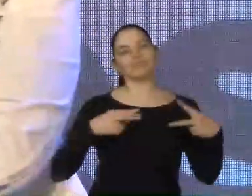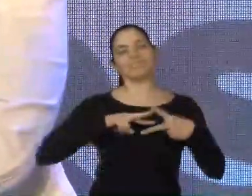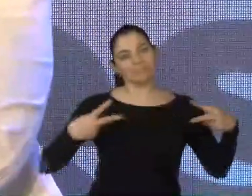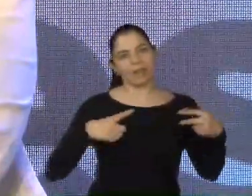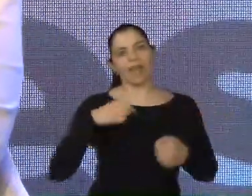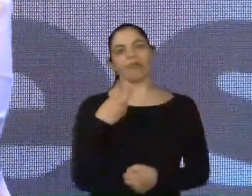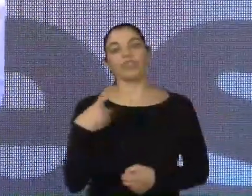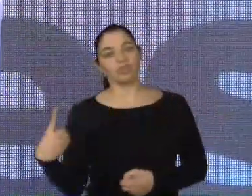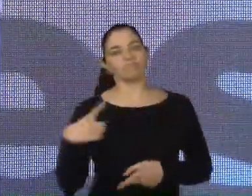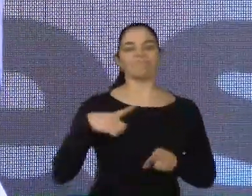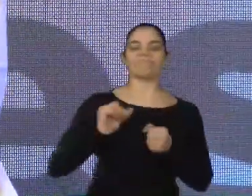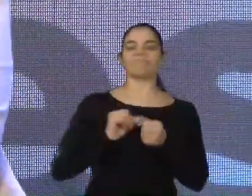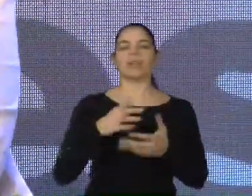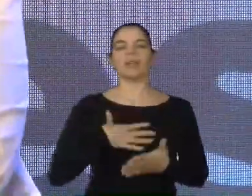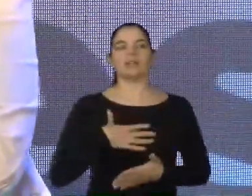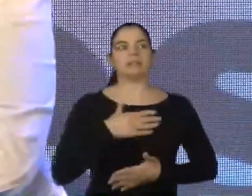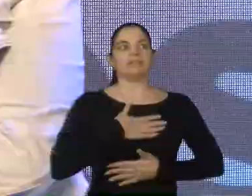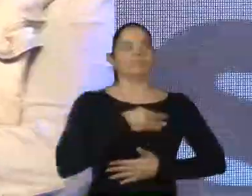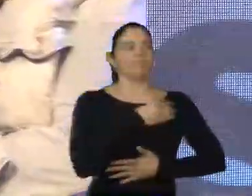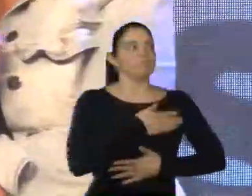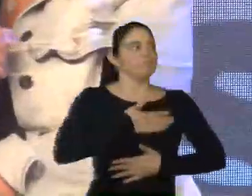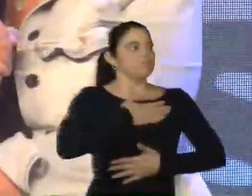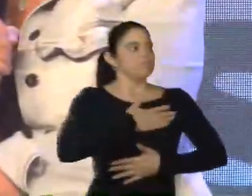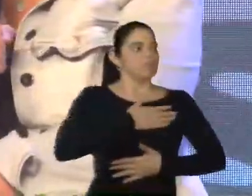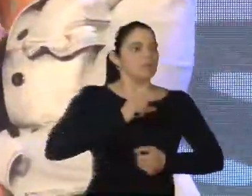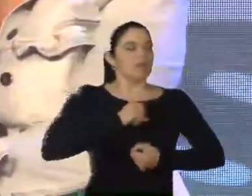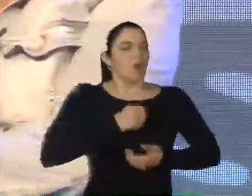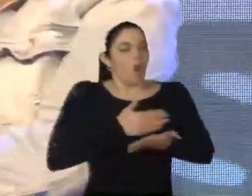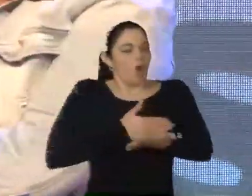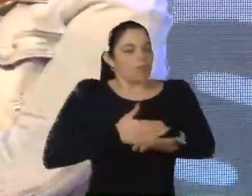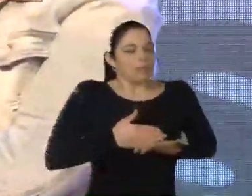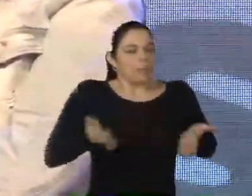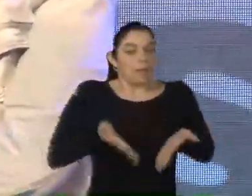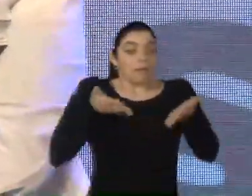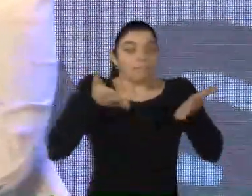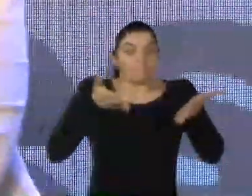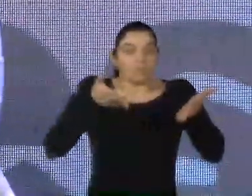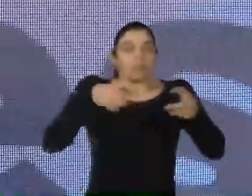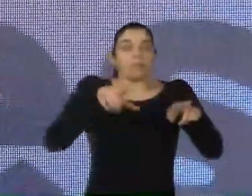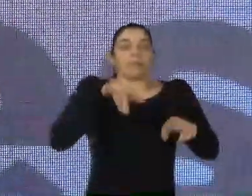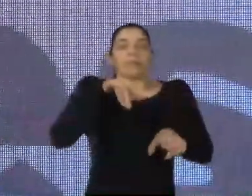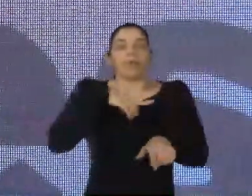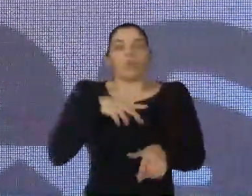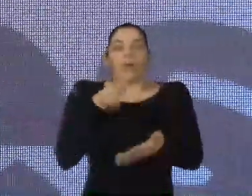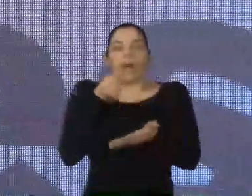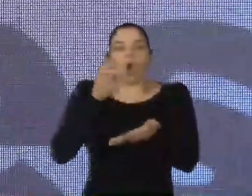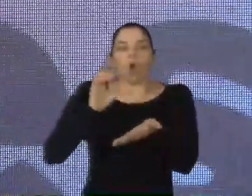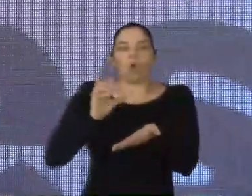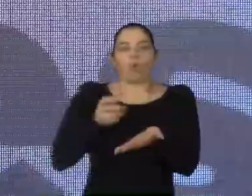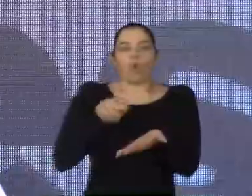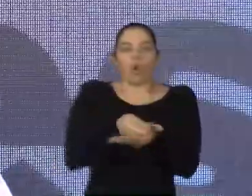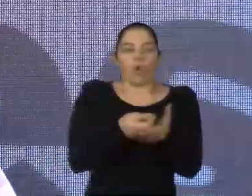Naquele primeiro momento, essa família, os pais tiveram a iniciativa de criar uma conta no Instagram, para compartilhar, então, com